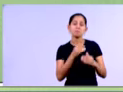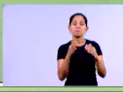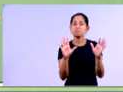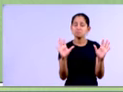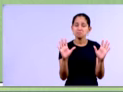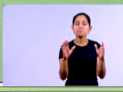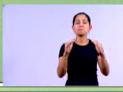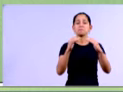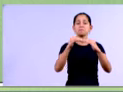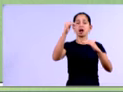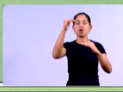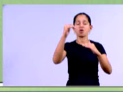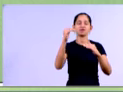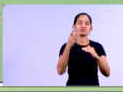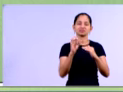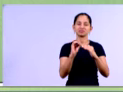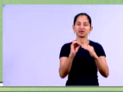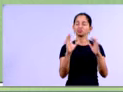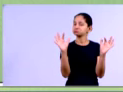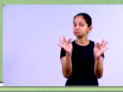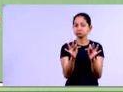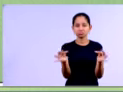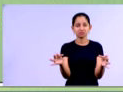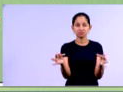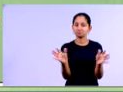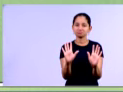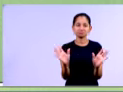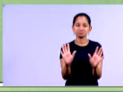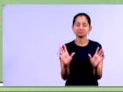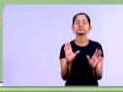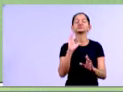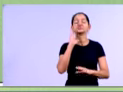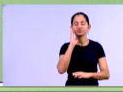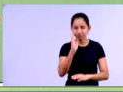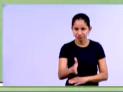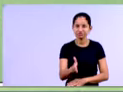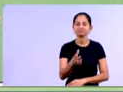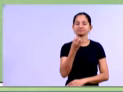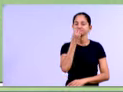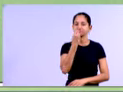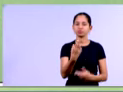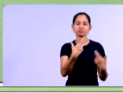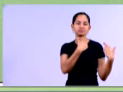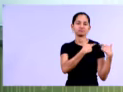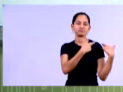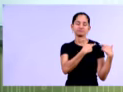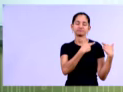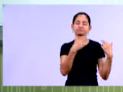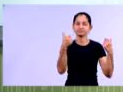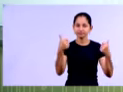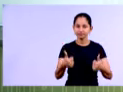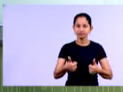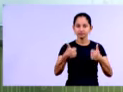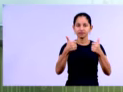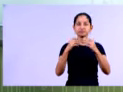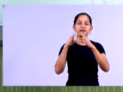a empresa está apresentando uma situação de solvência, tá? Então, é o seguinte,